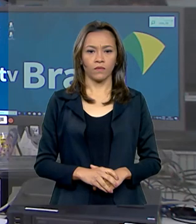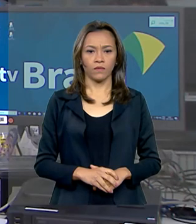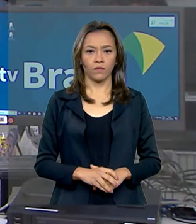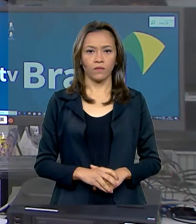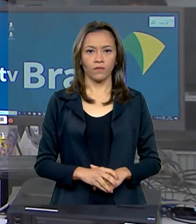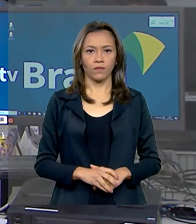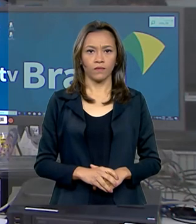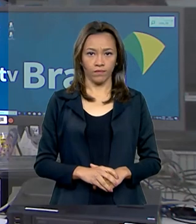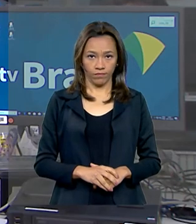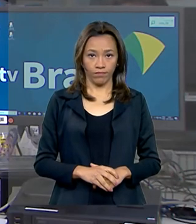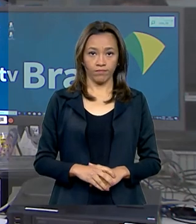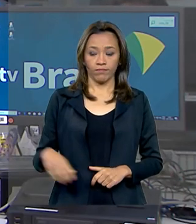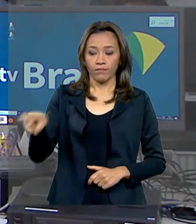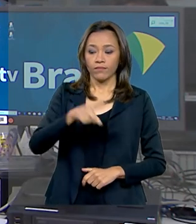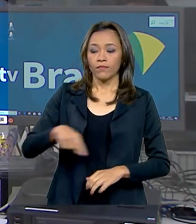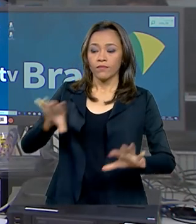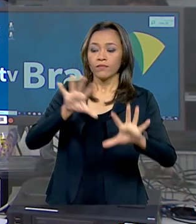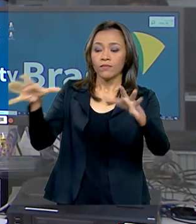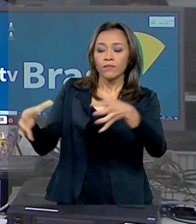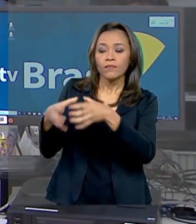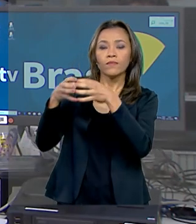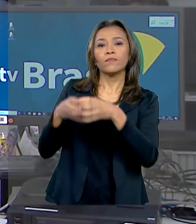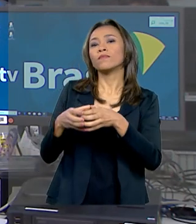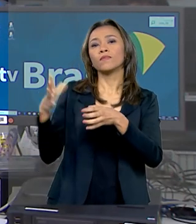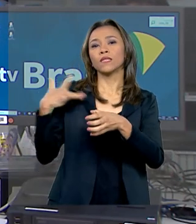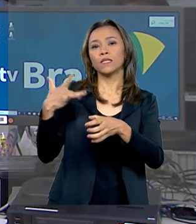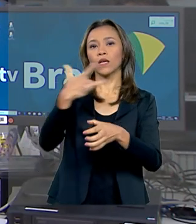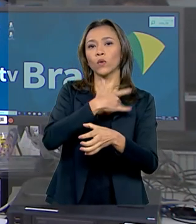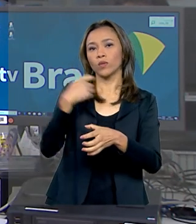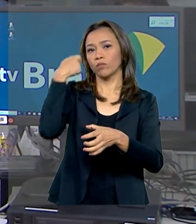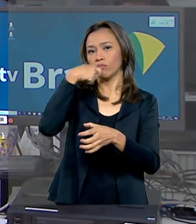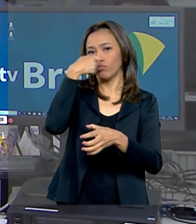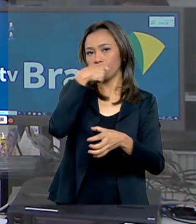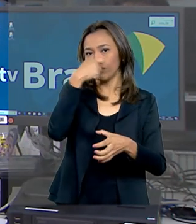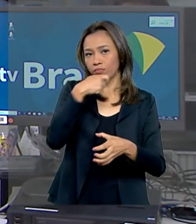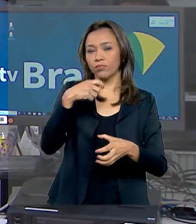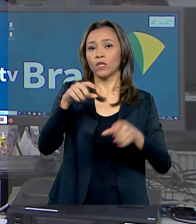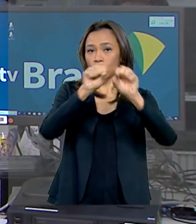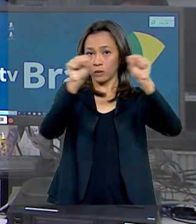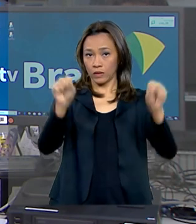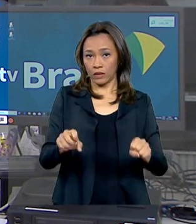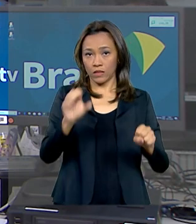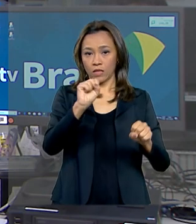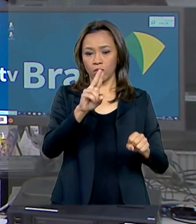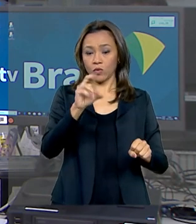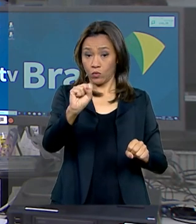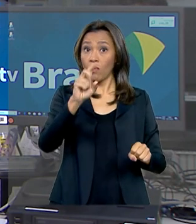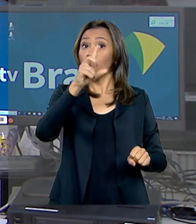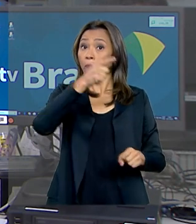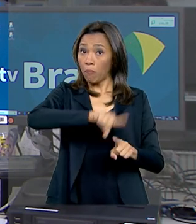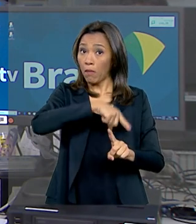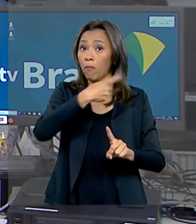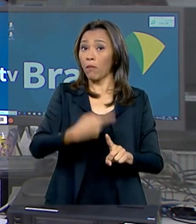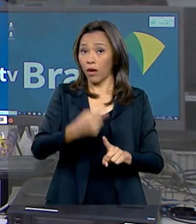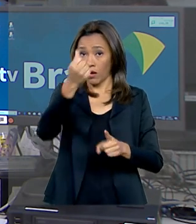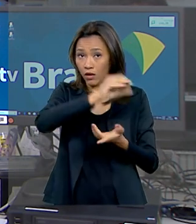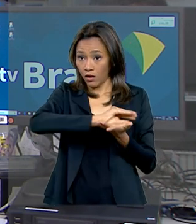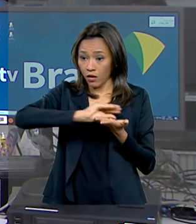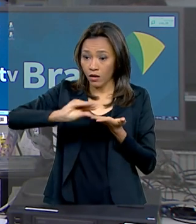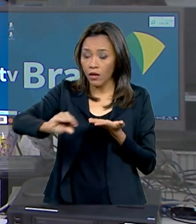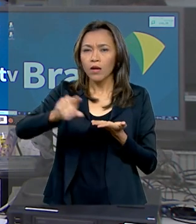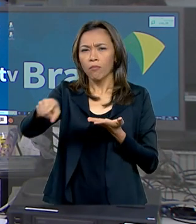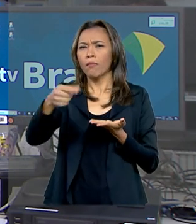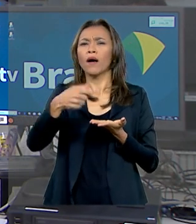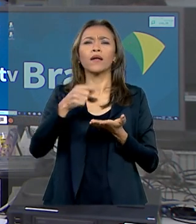As equipes de saúde bucal do Sistema Único de Saúde terão mais recursos para melhorar e ampliar o atendimento